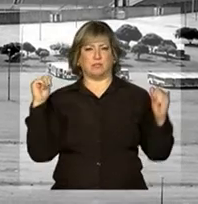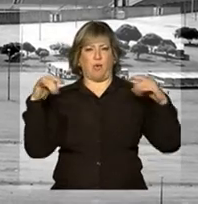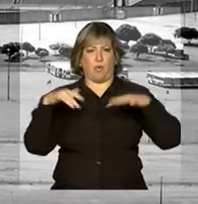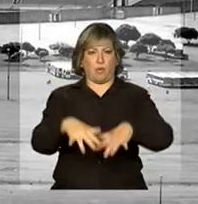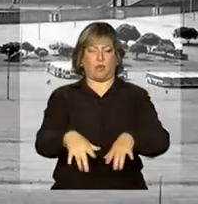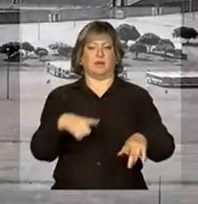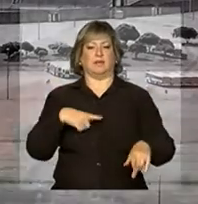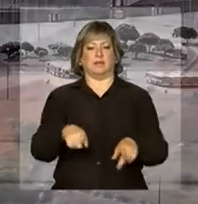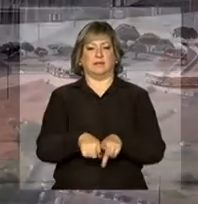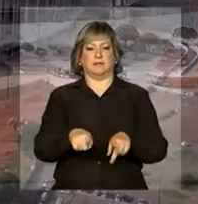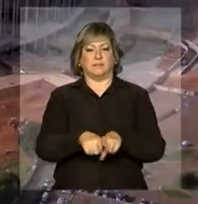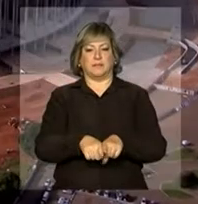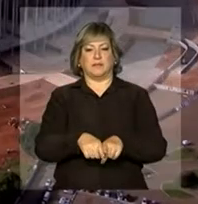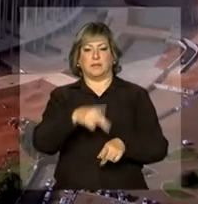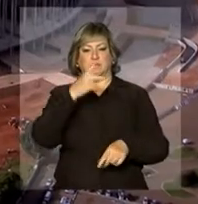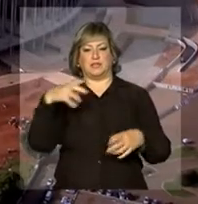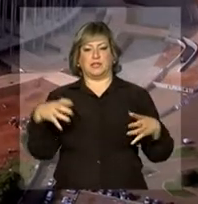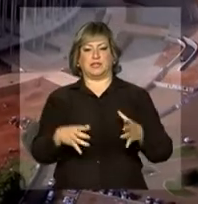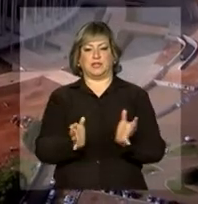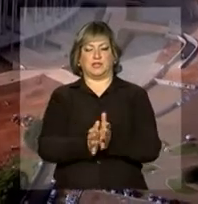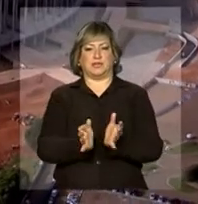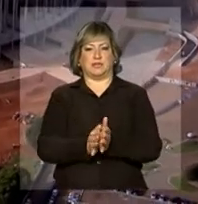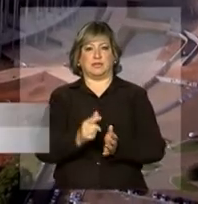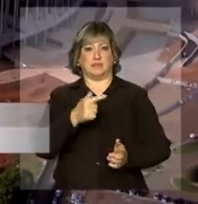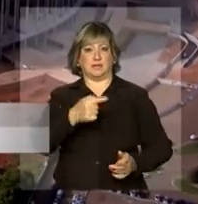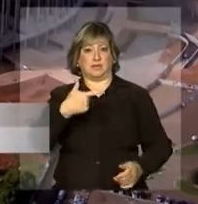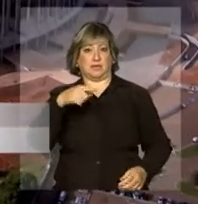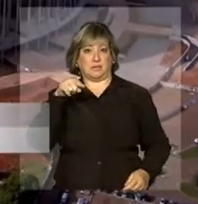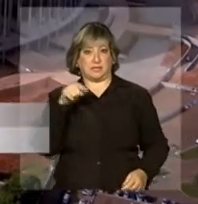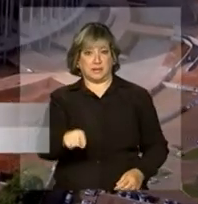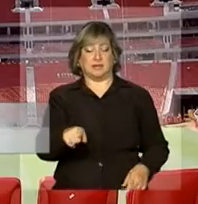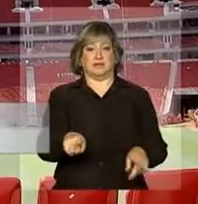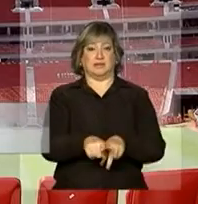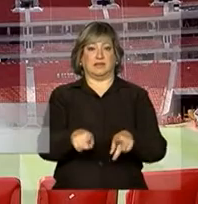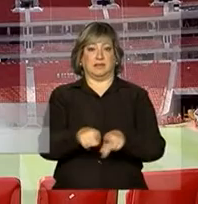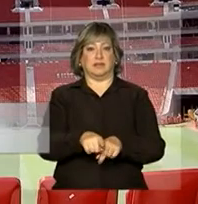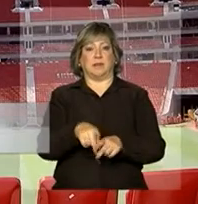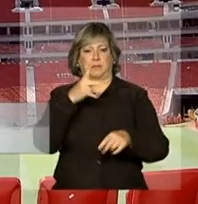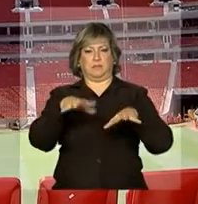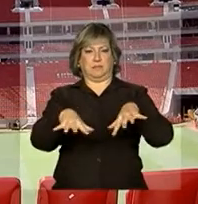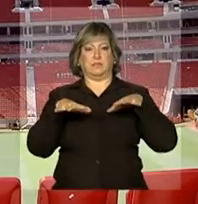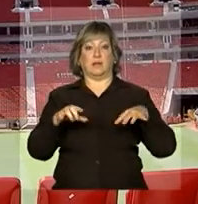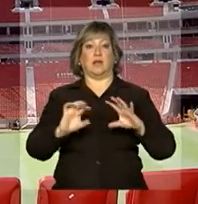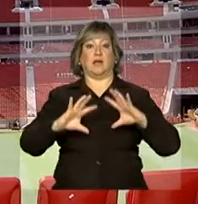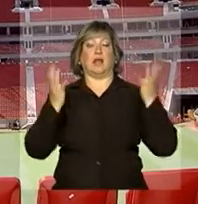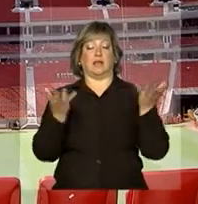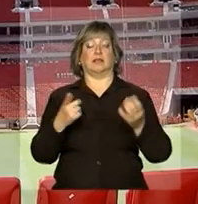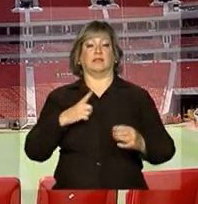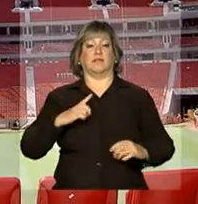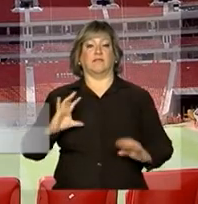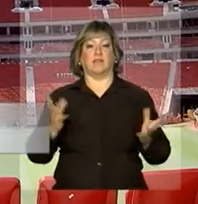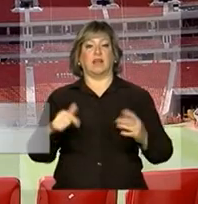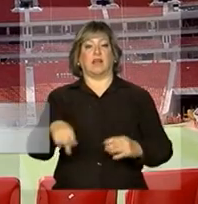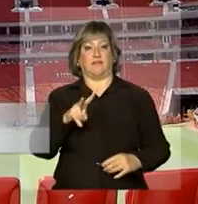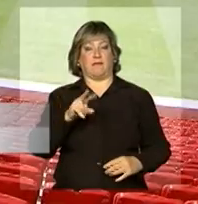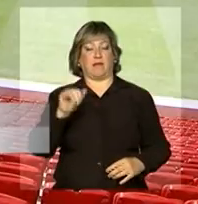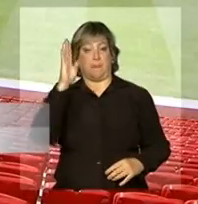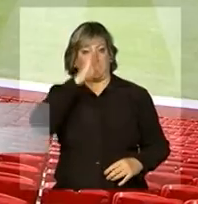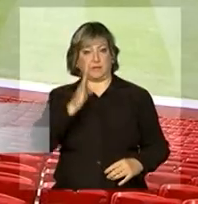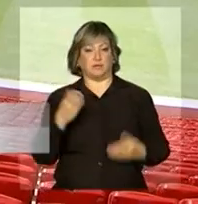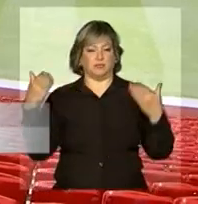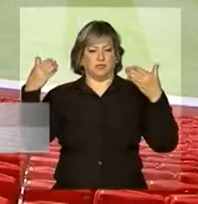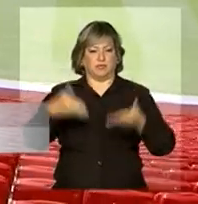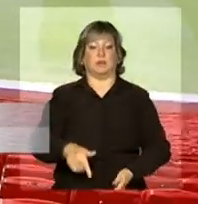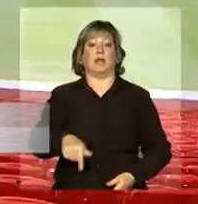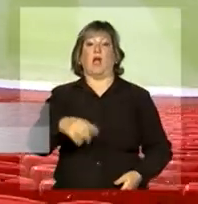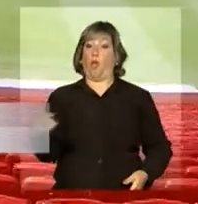Público que passa a ser de 72 mil espectadores para os grandes eventos que o Brasil vai sediar. O